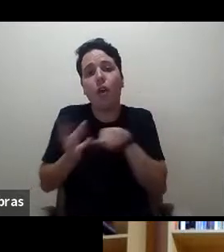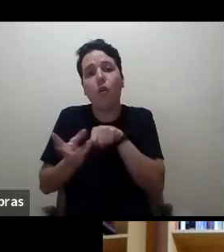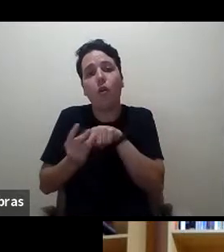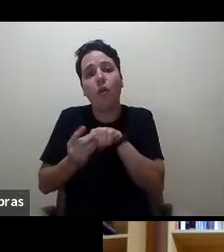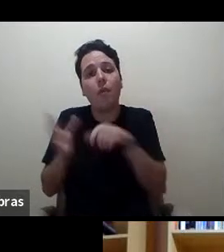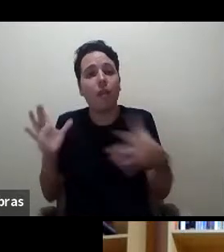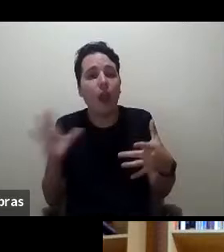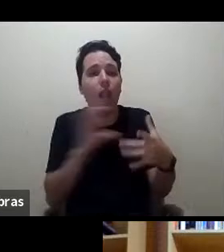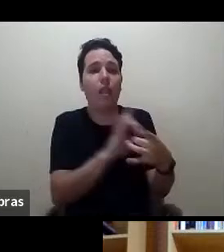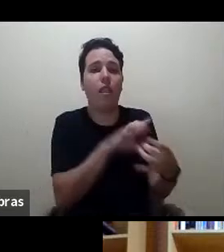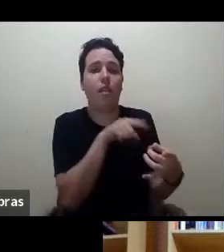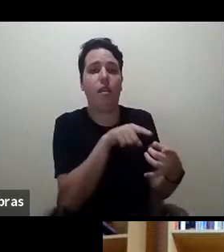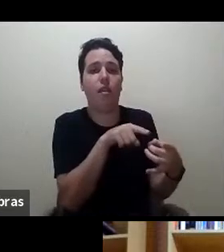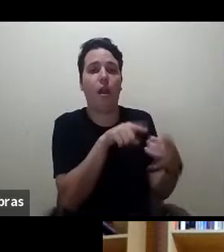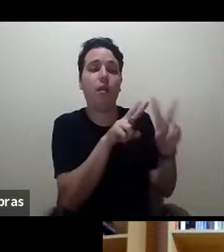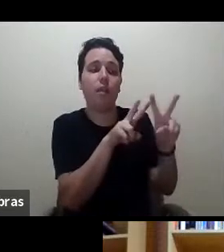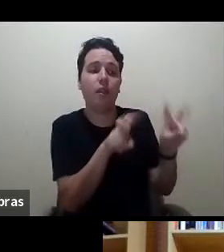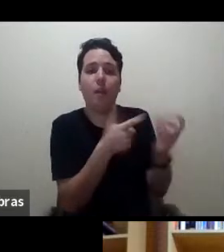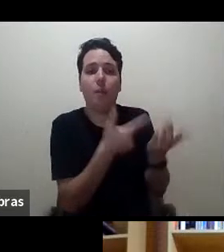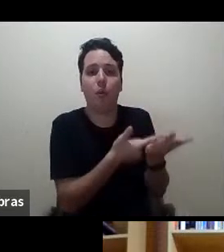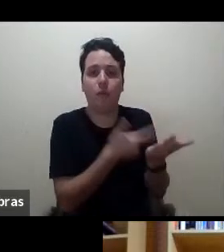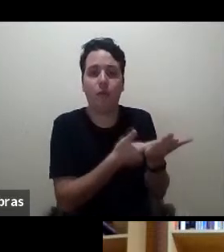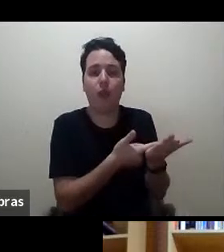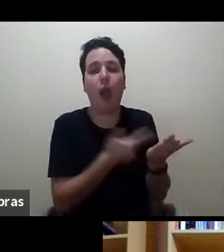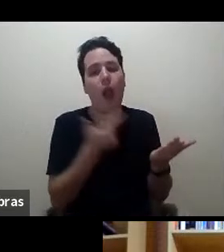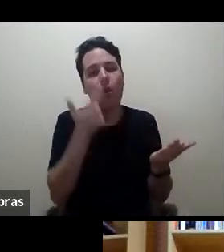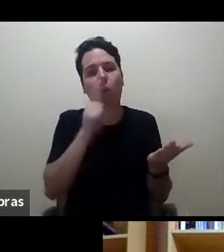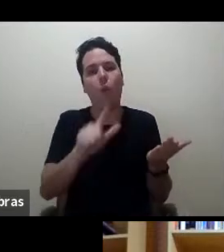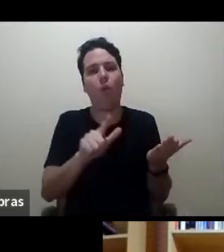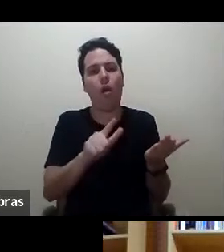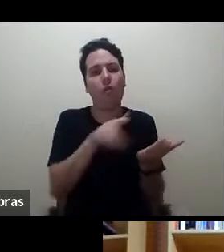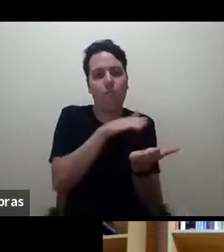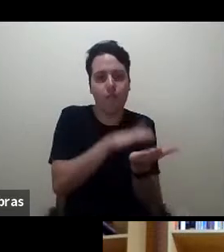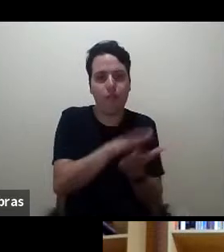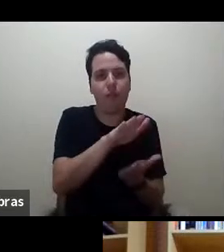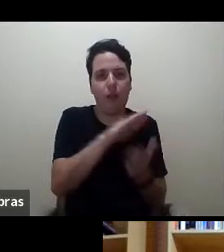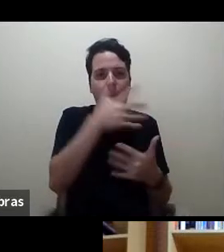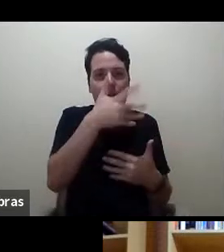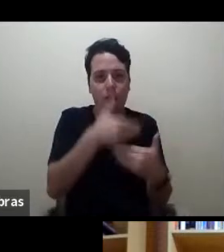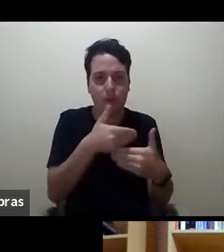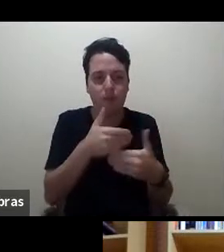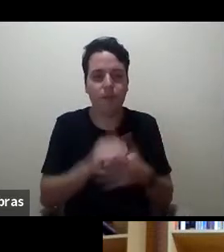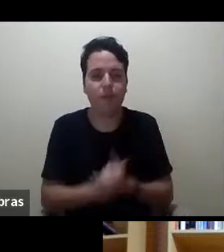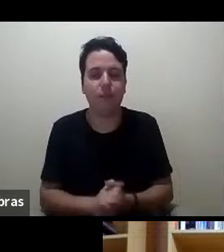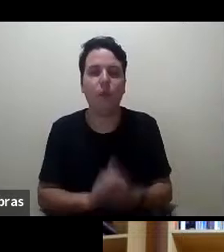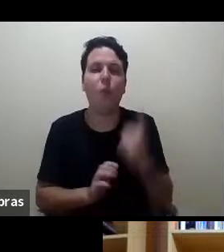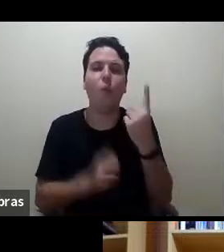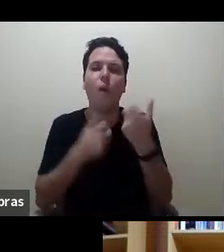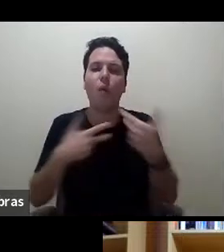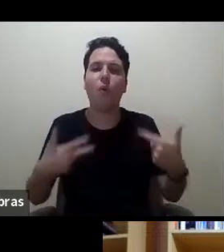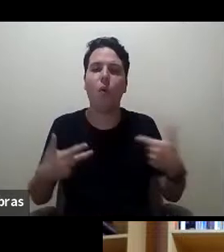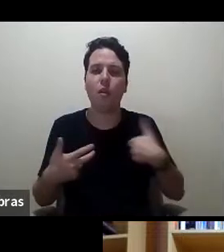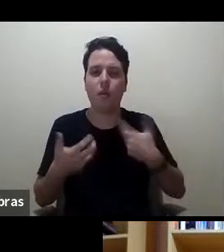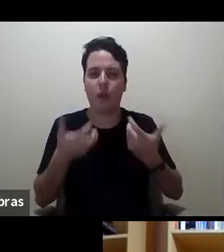merecer que essa resenha seja publicada. E uma coisa que é muito importante que eu quero aclarar,